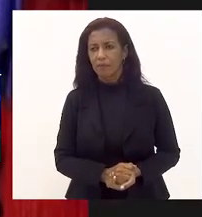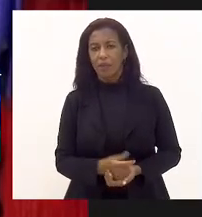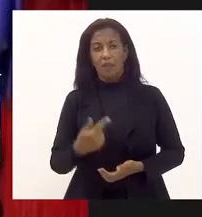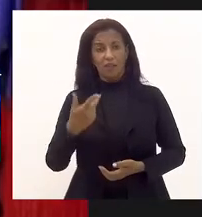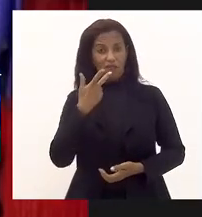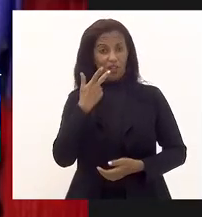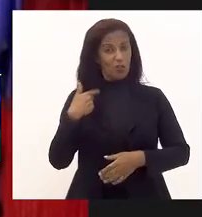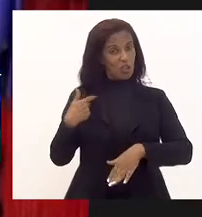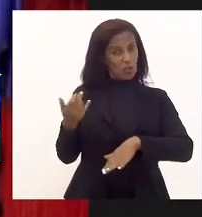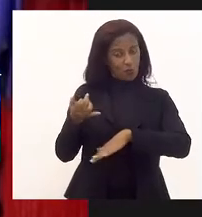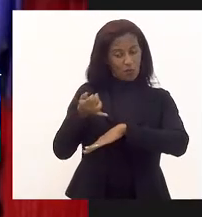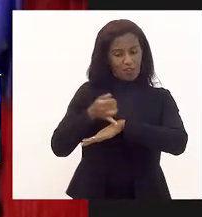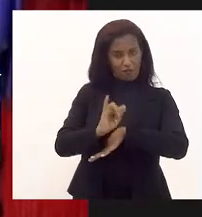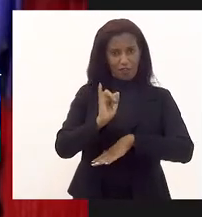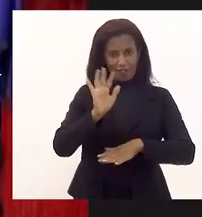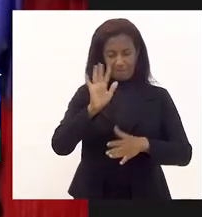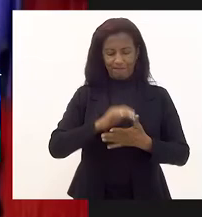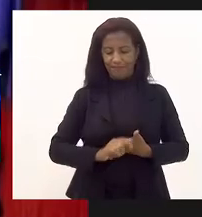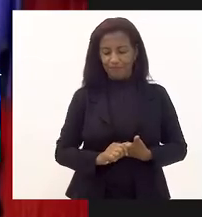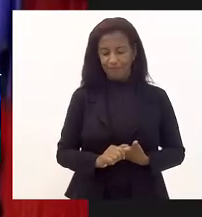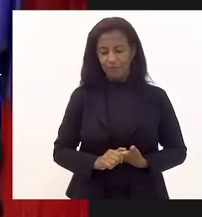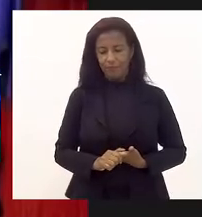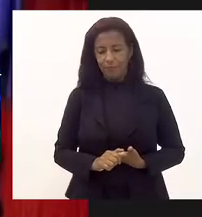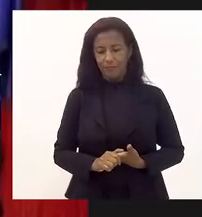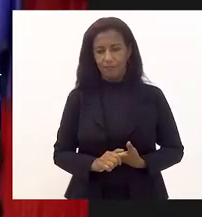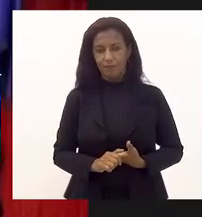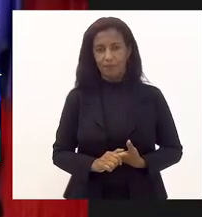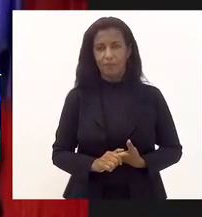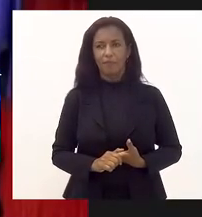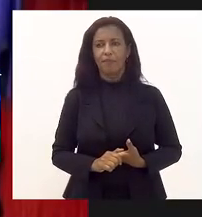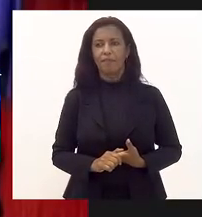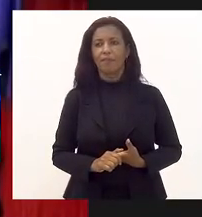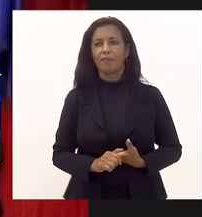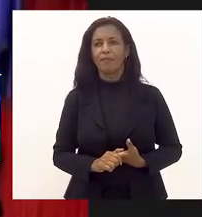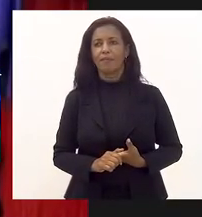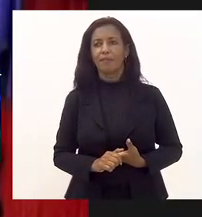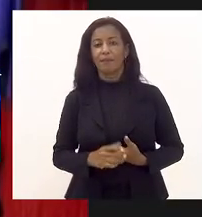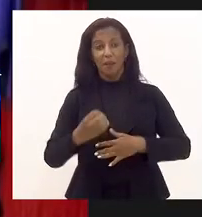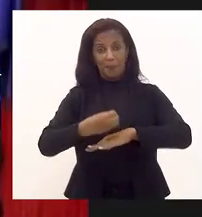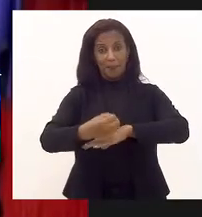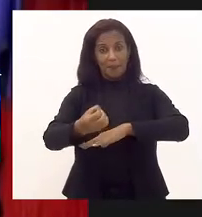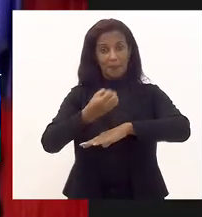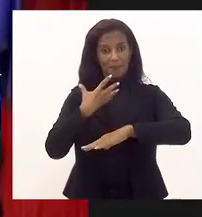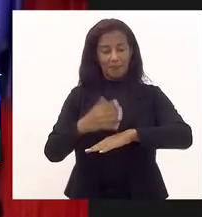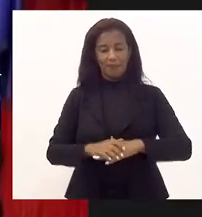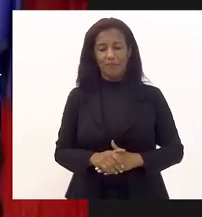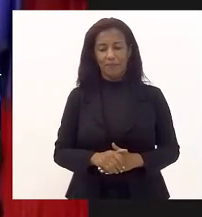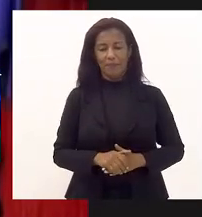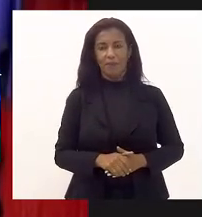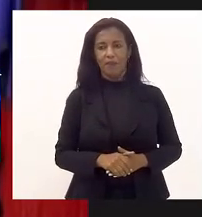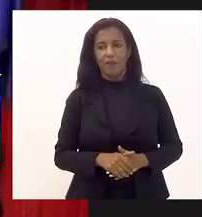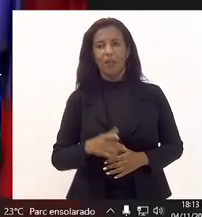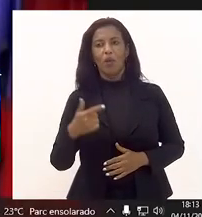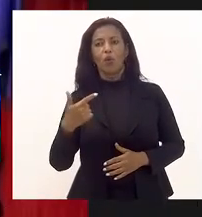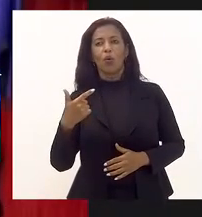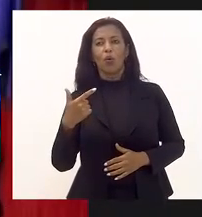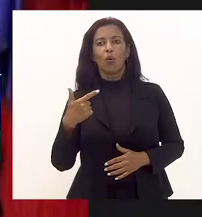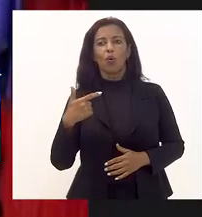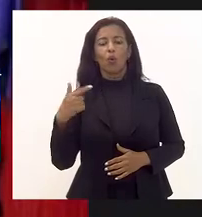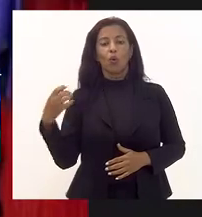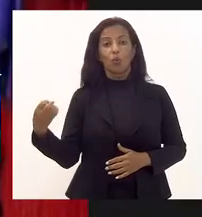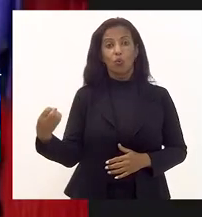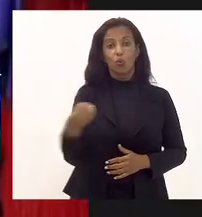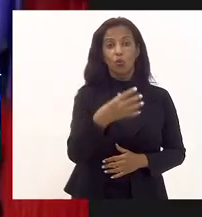equivoquei. Eles falaram o seguinte, presidente Mônica, mandaram assim, para mim, quanto à construção de um novo serpentário na atual